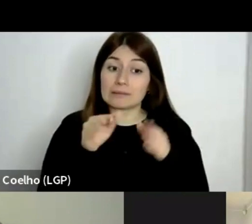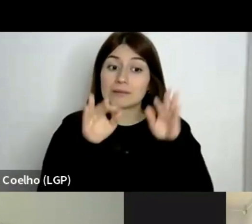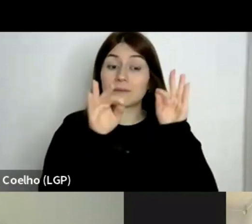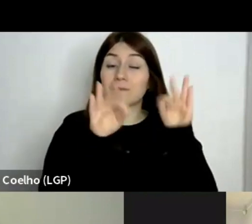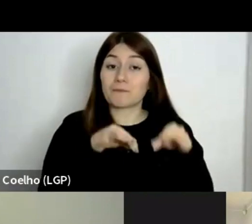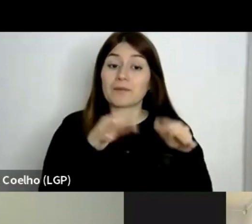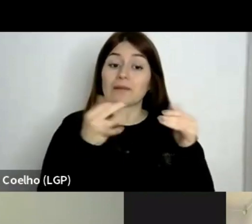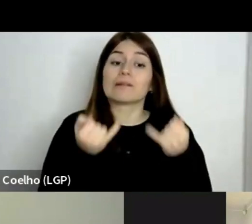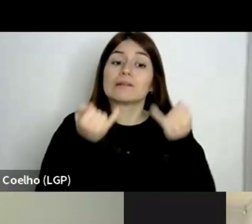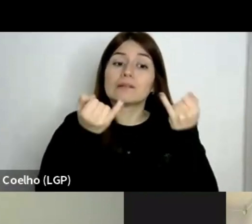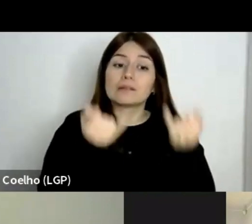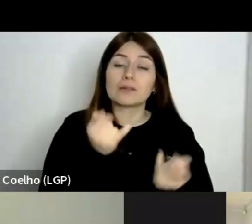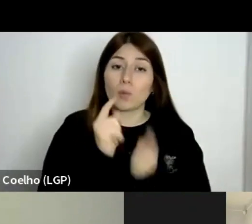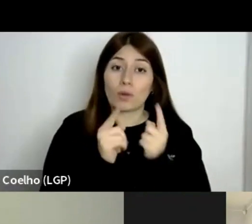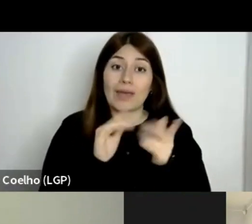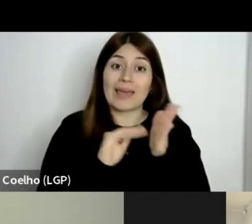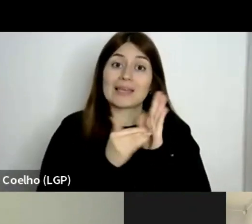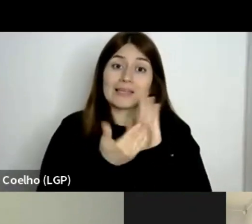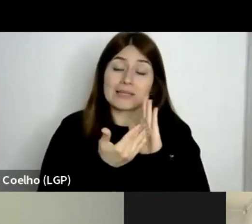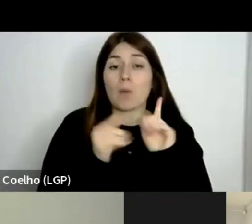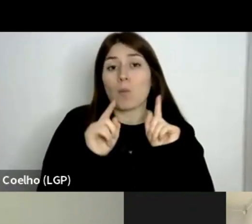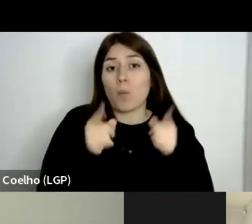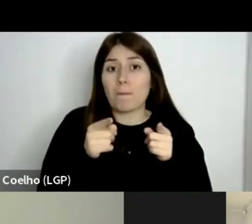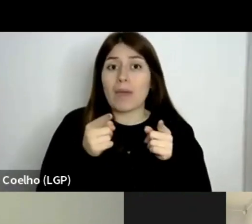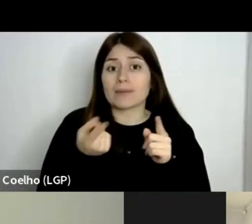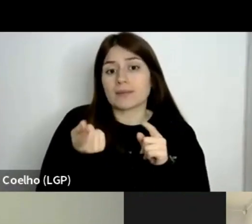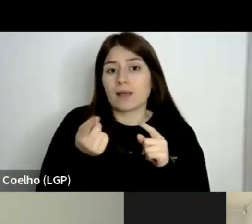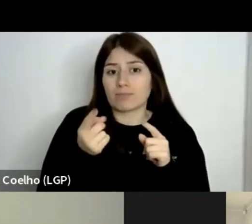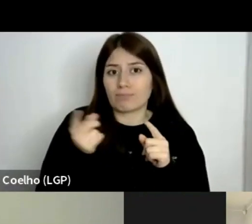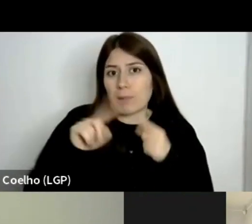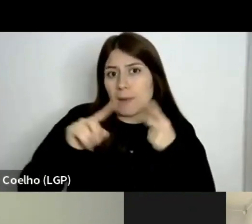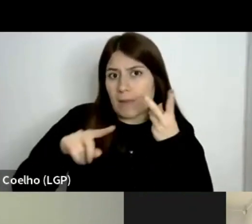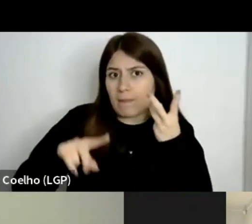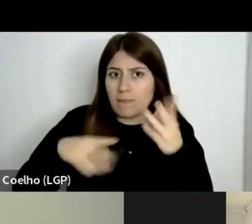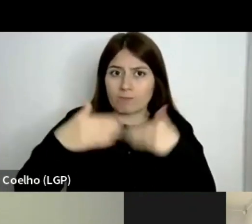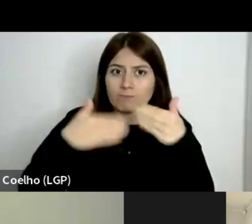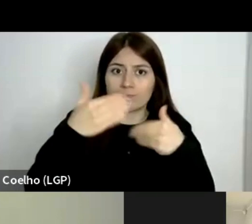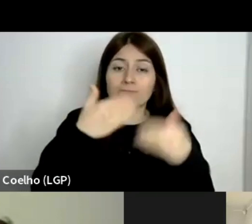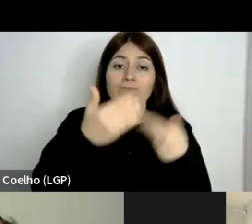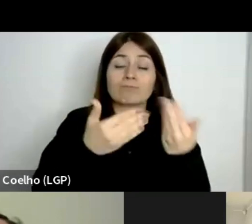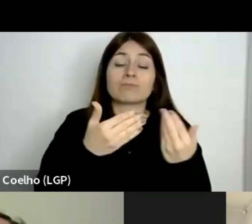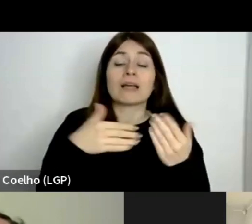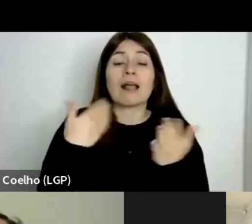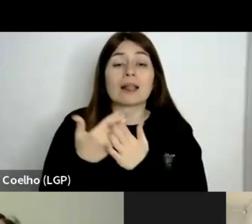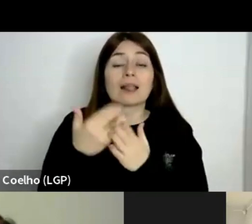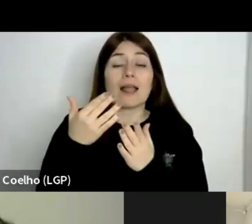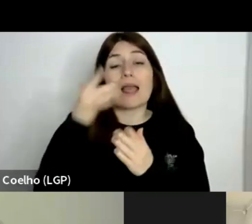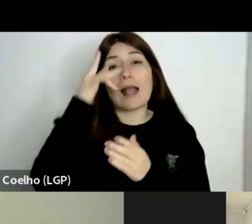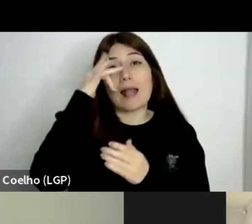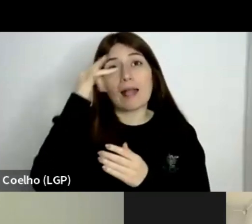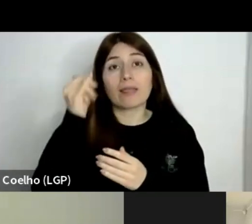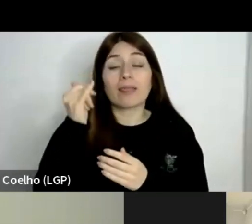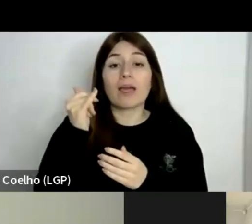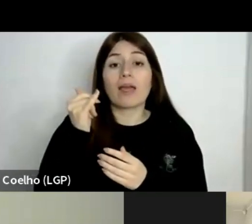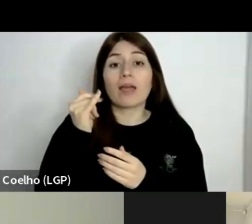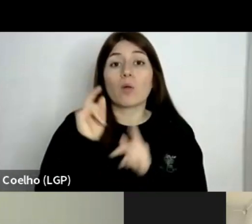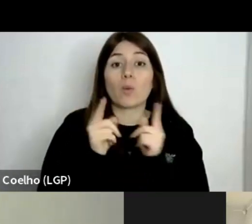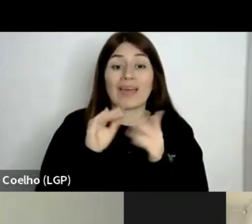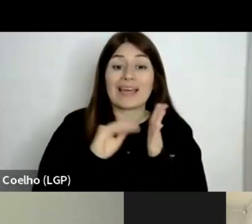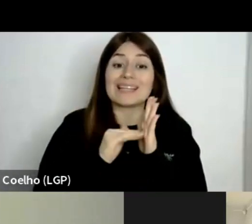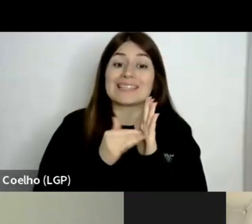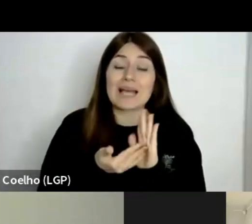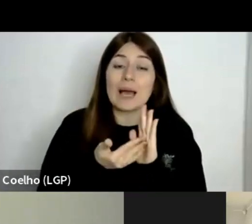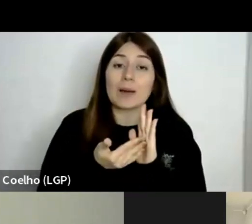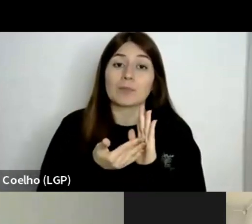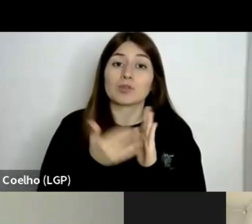seguir? Os exames vão se consolidando até chegarmos ao paradigma de que são hoje os exames, não